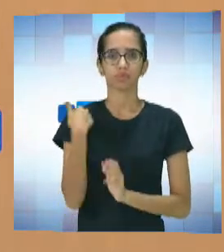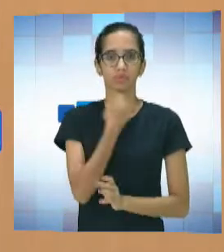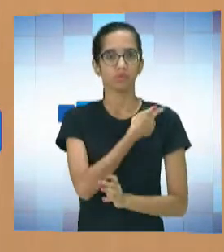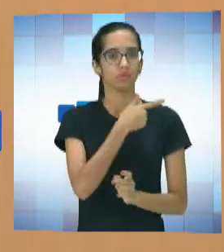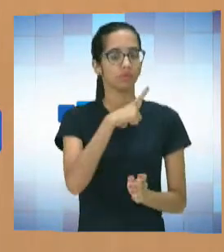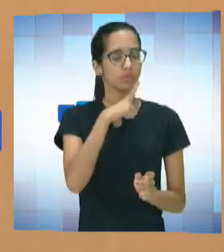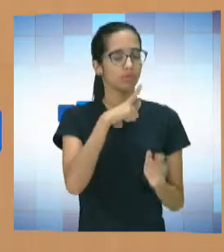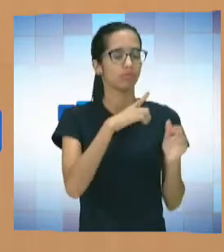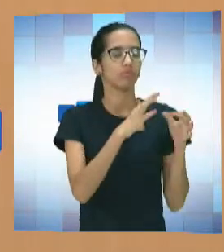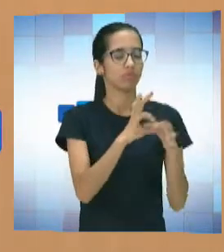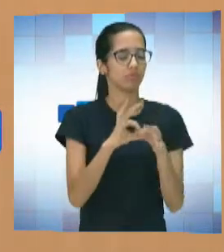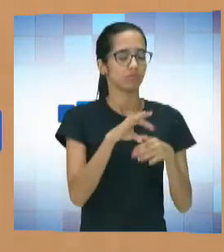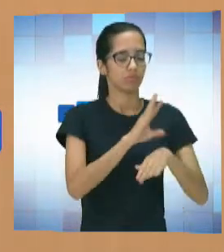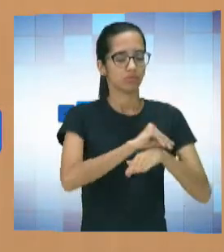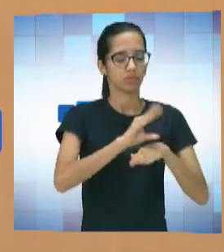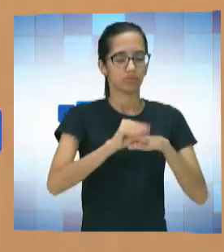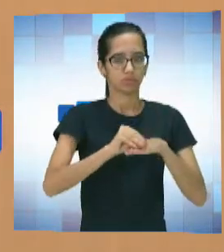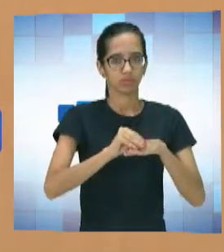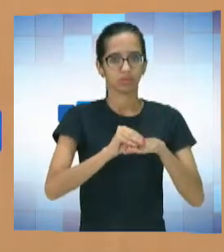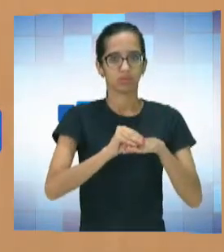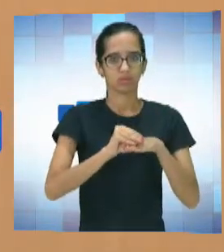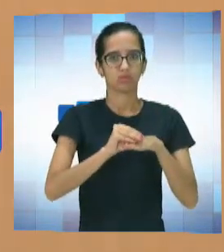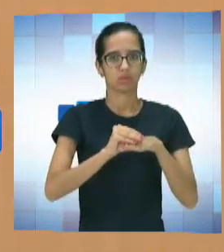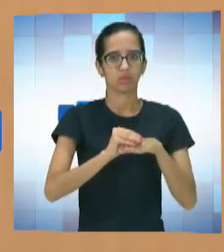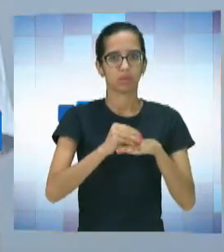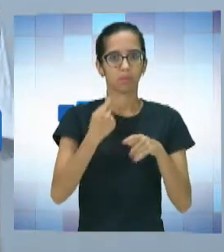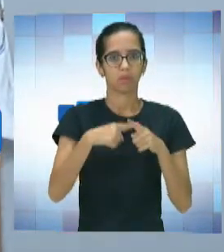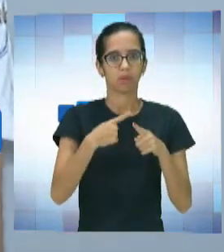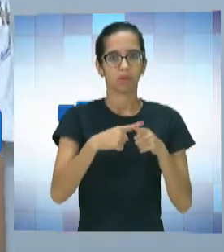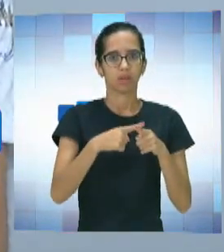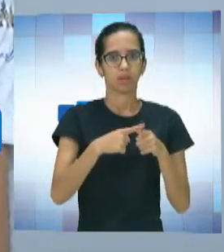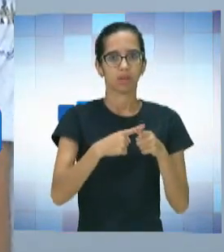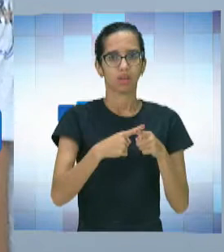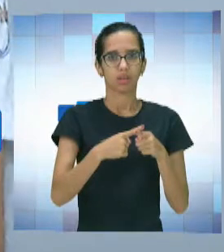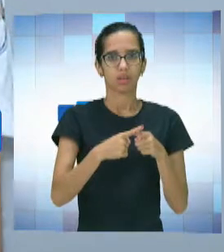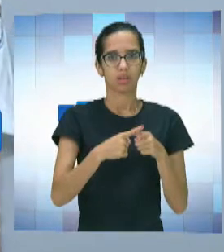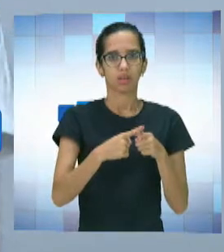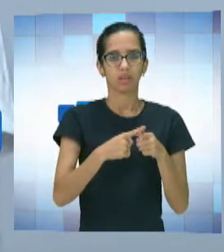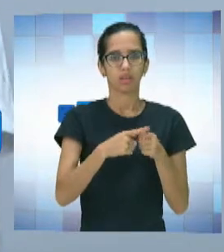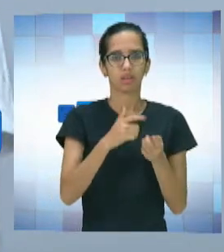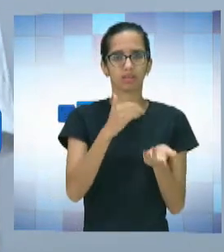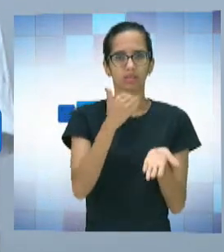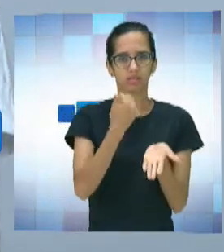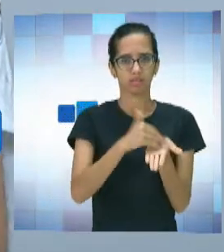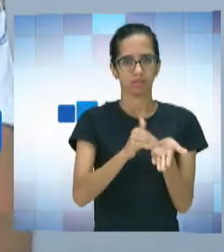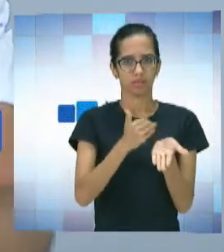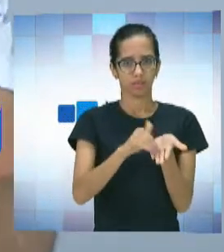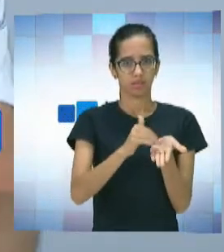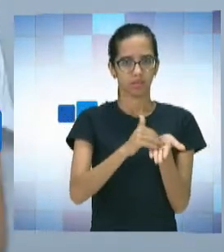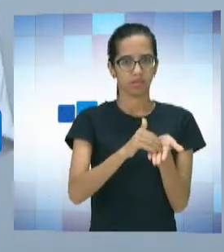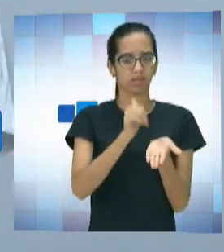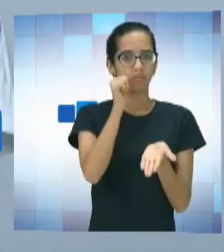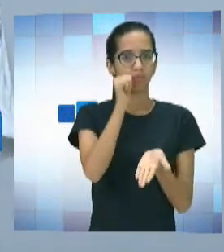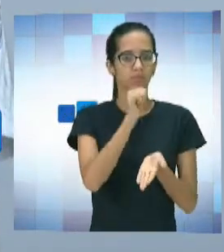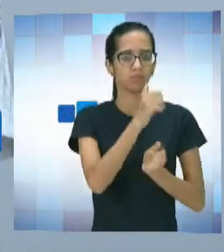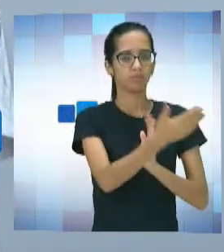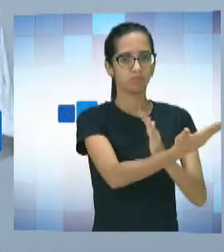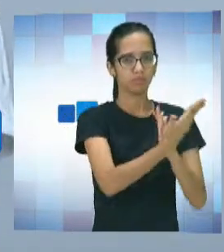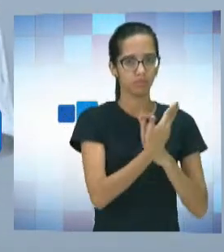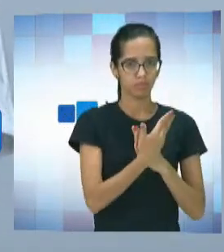a CEDUC, porque nós estamos dentro do... A secretária, assim, ela nos dá esse apoio